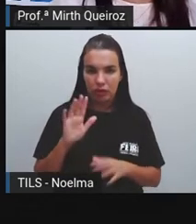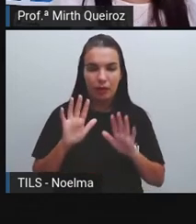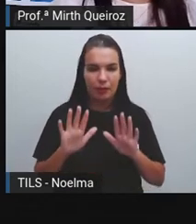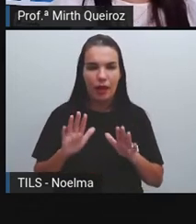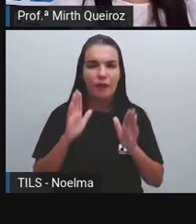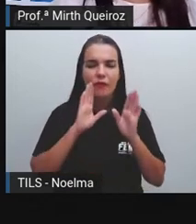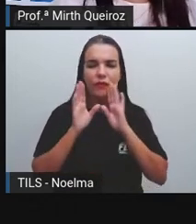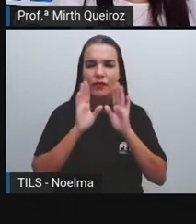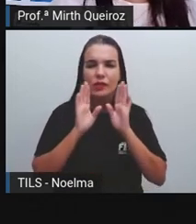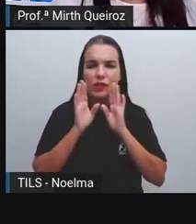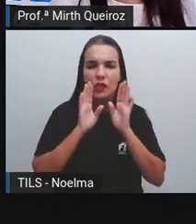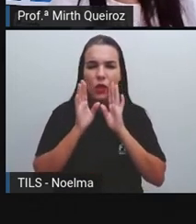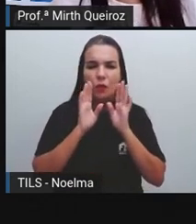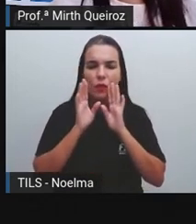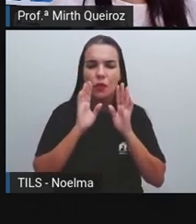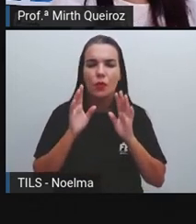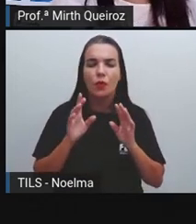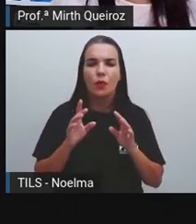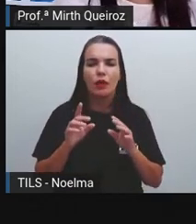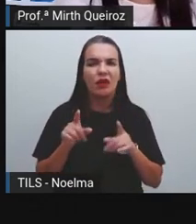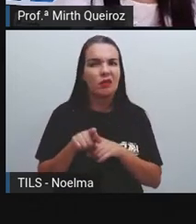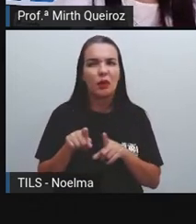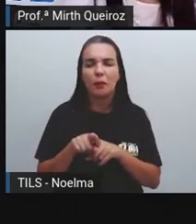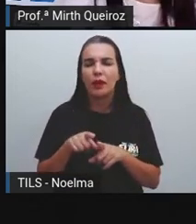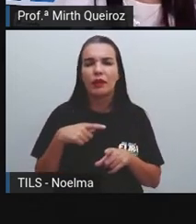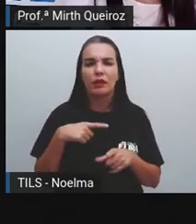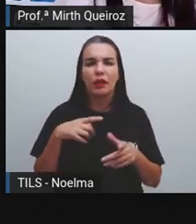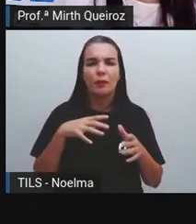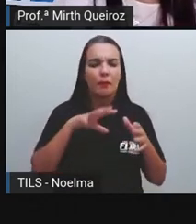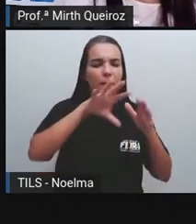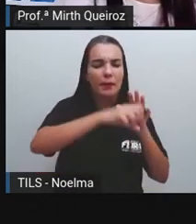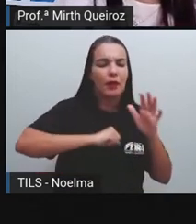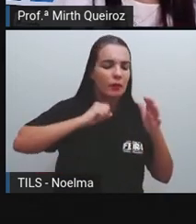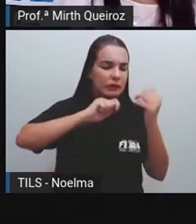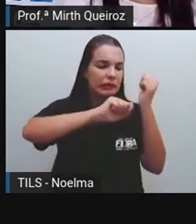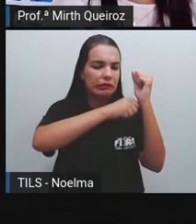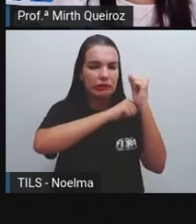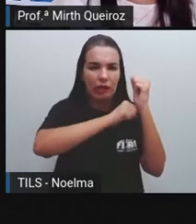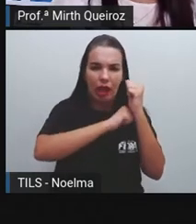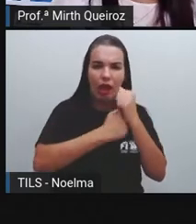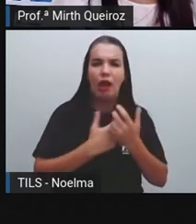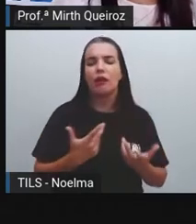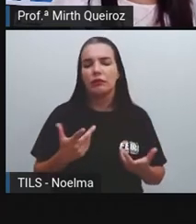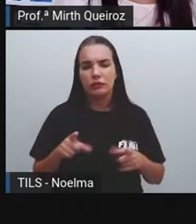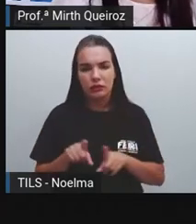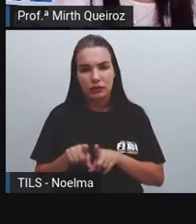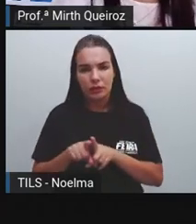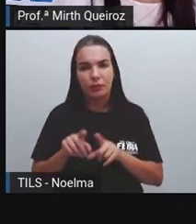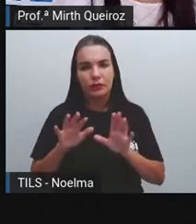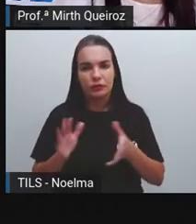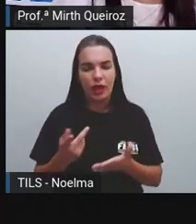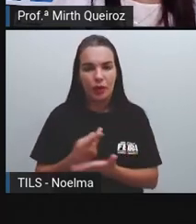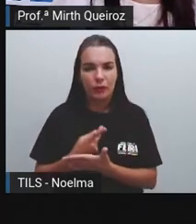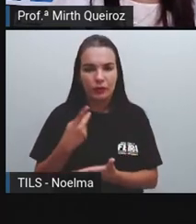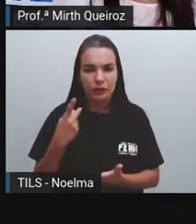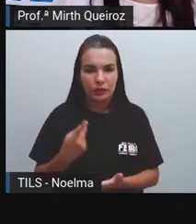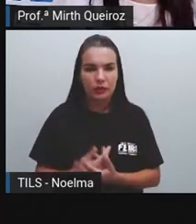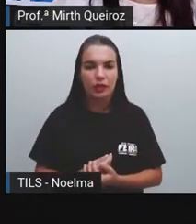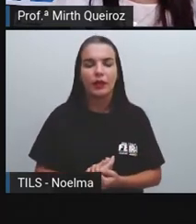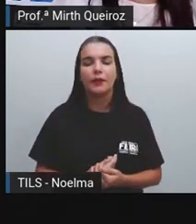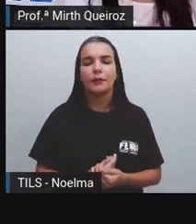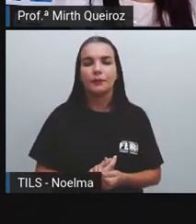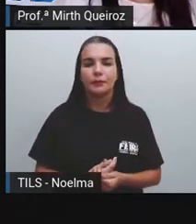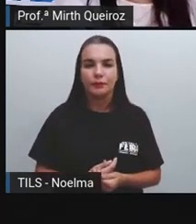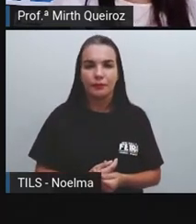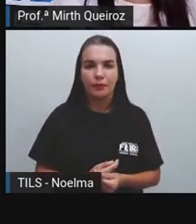Facebook A questão Da tomada De senha De pessoas ali Descobrirem a senha Utilizarem a senha Já aconteceu também Na época do Orkut Também já